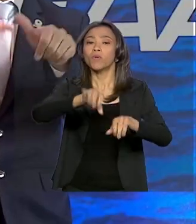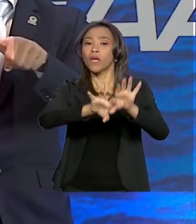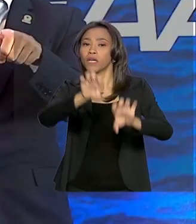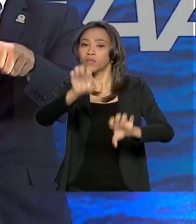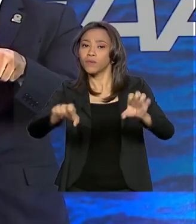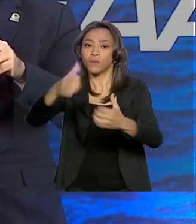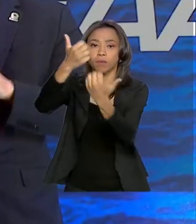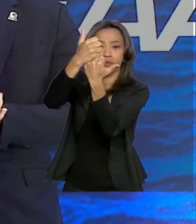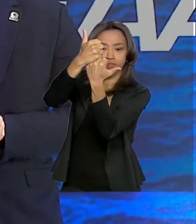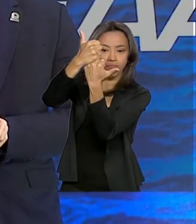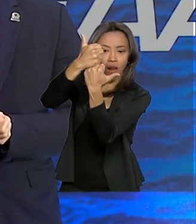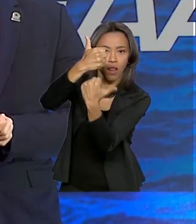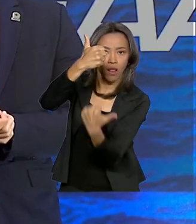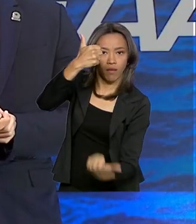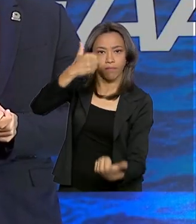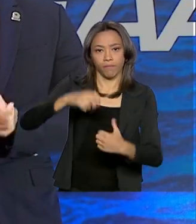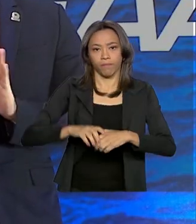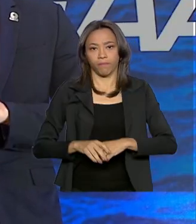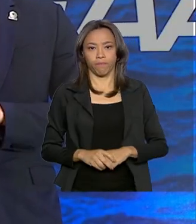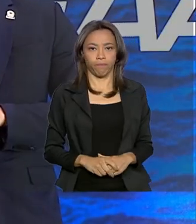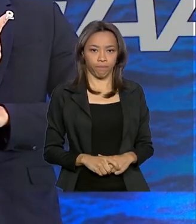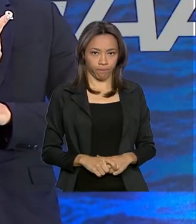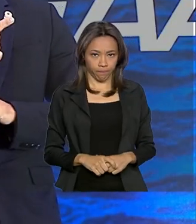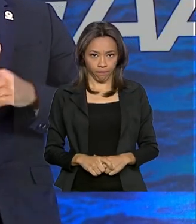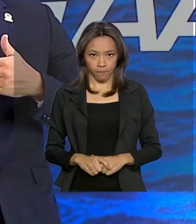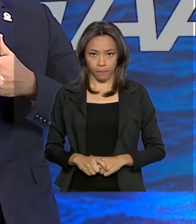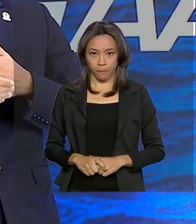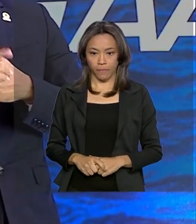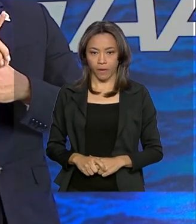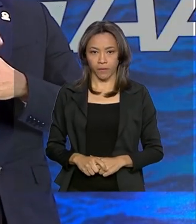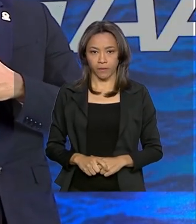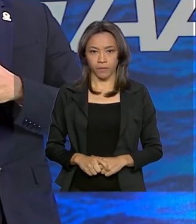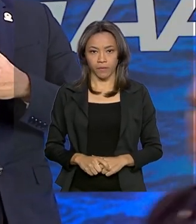Nós sancionaremos, daqui a alguns dias,